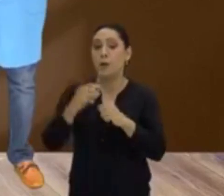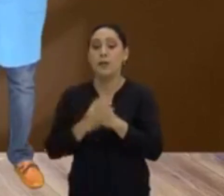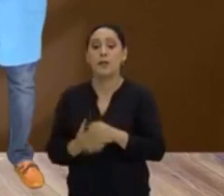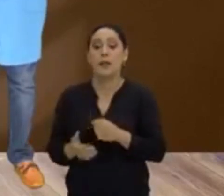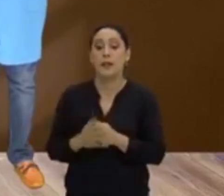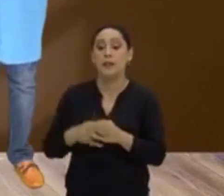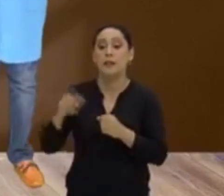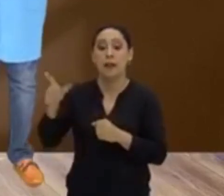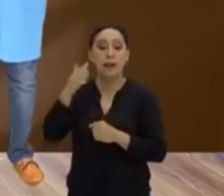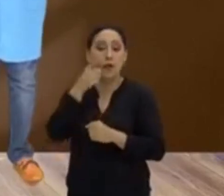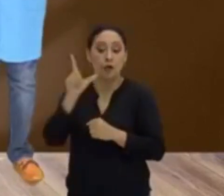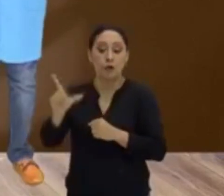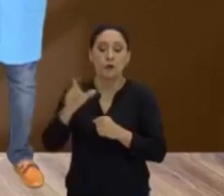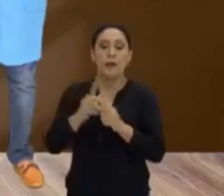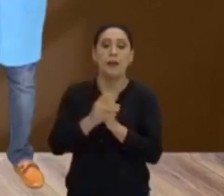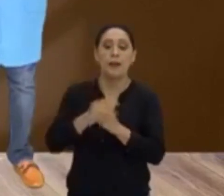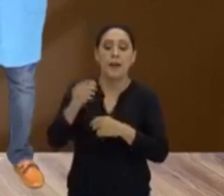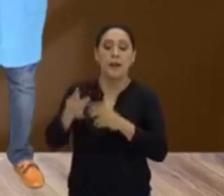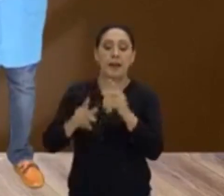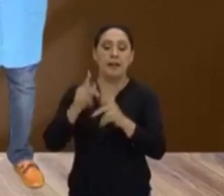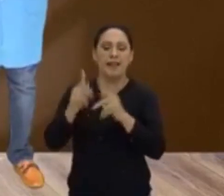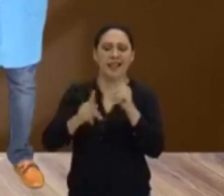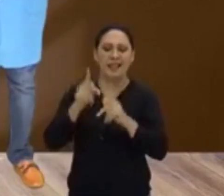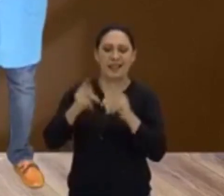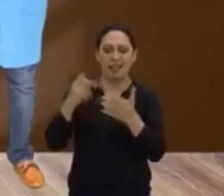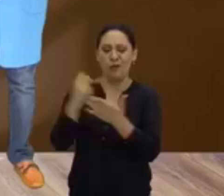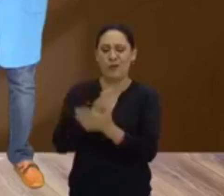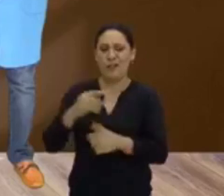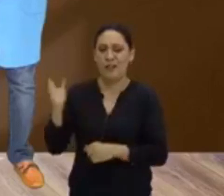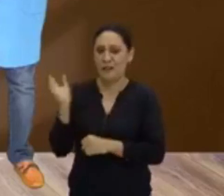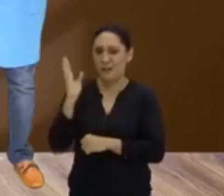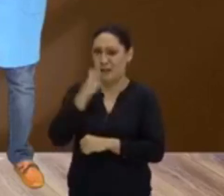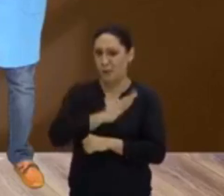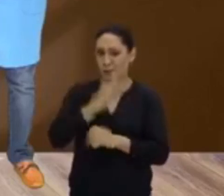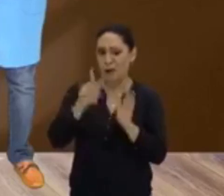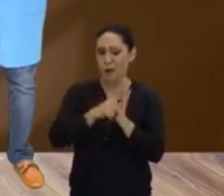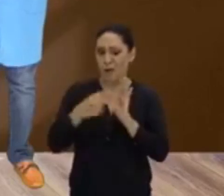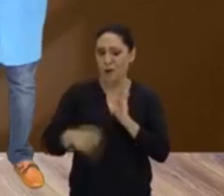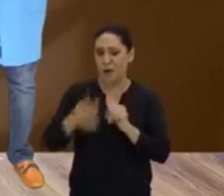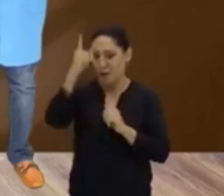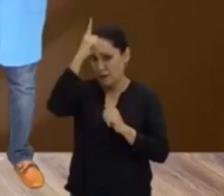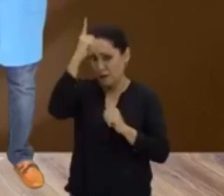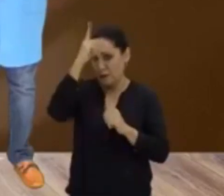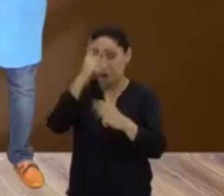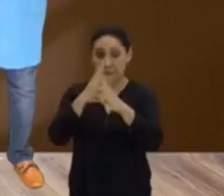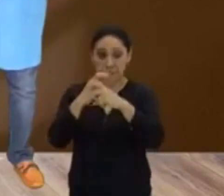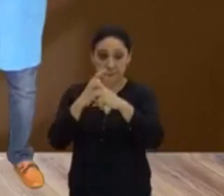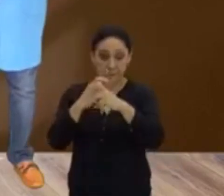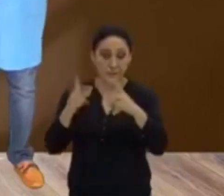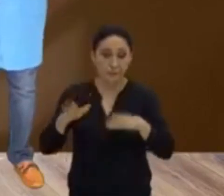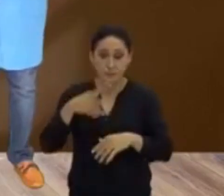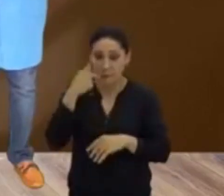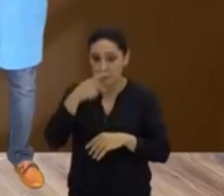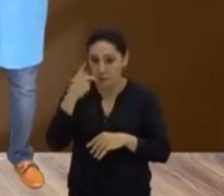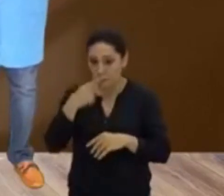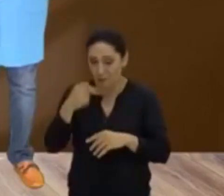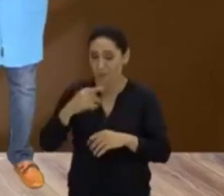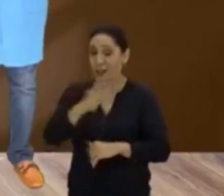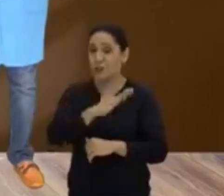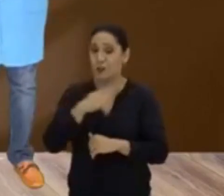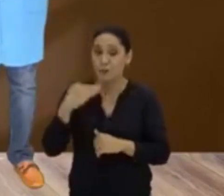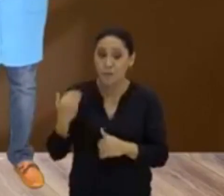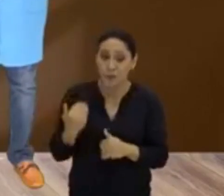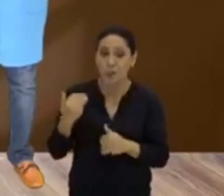recompensar todas essas atrocidades que haviam sido provocadas pela Alemanha nazista. Bom, e quando se fala dessa morte,